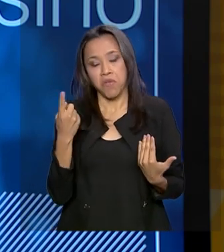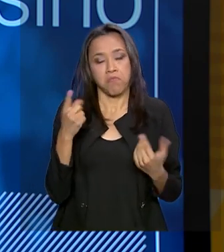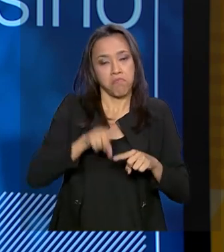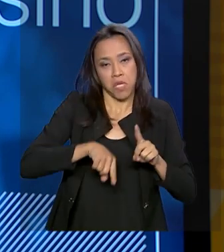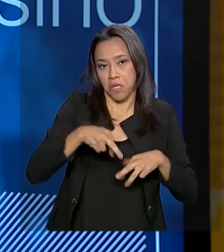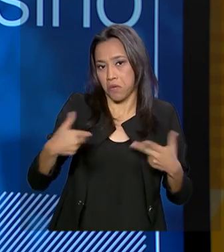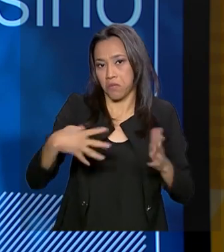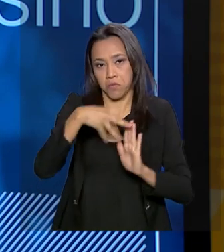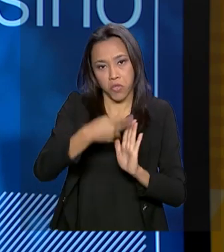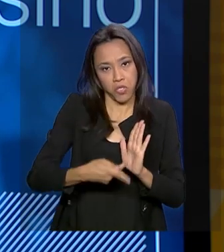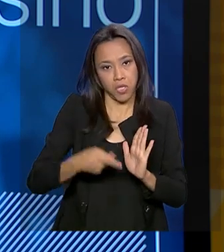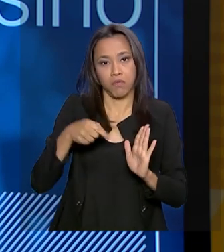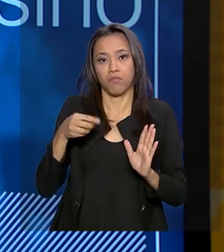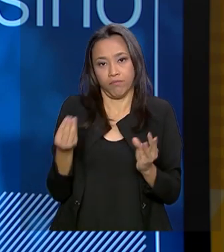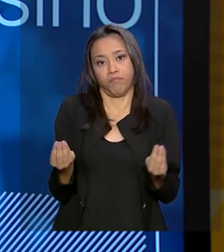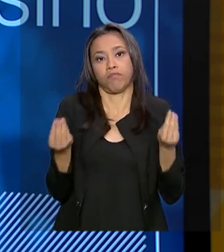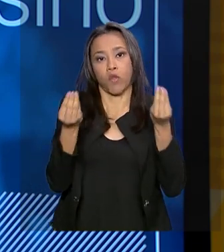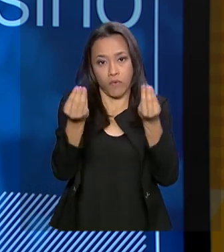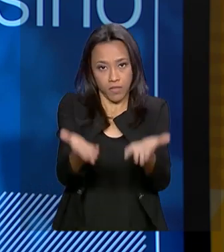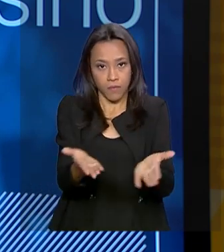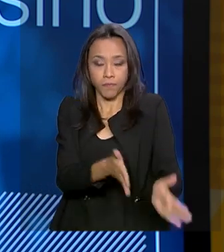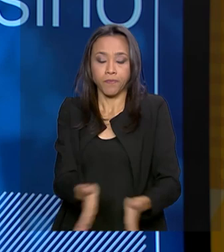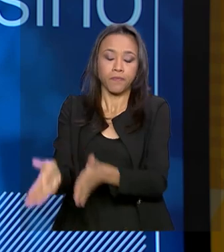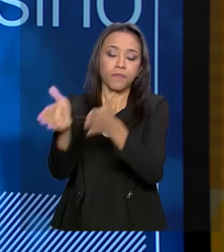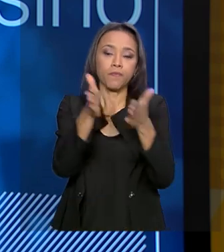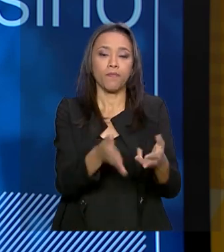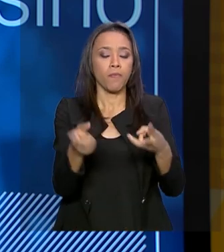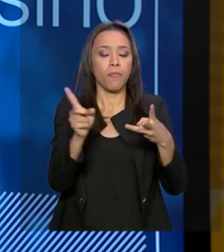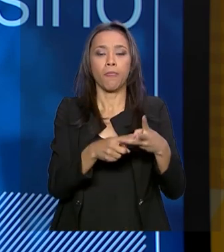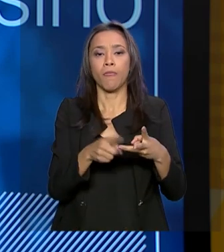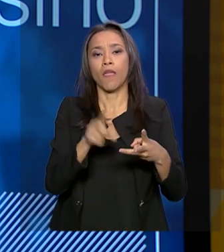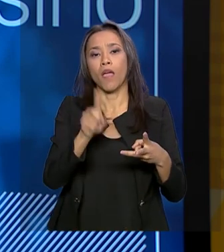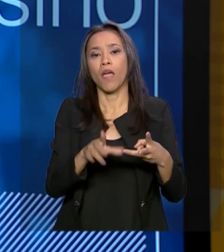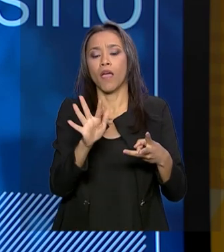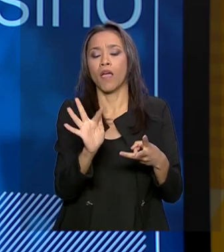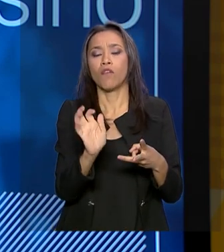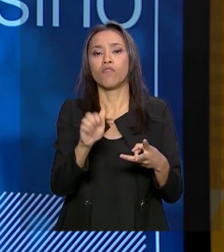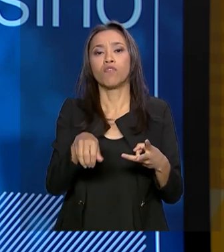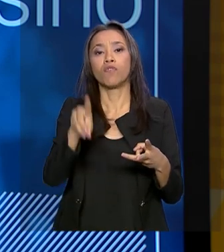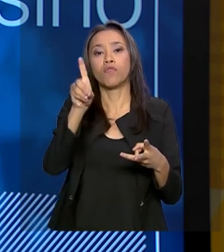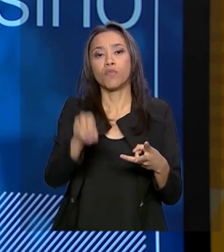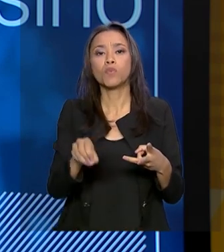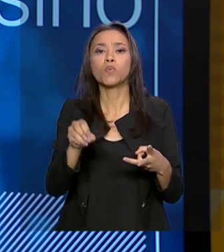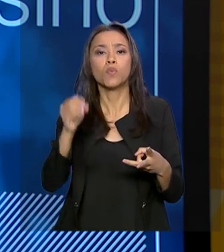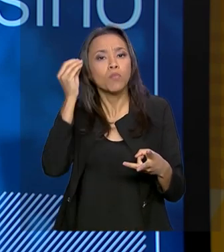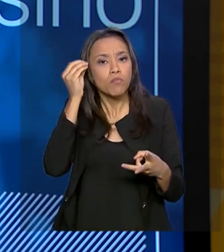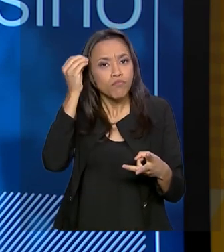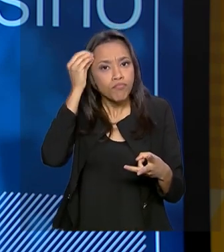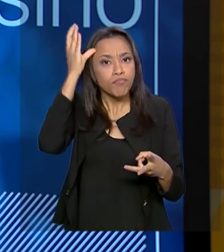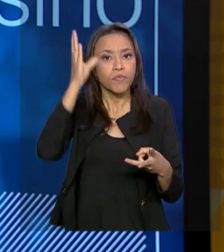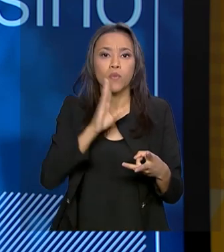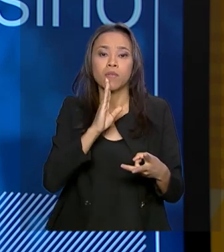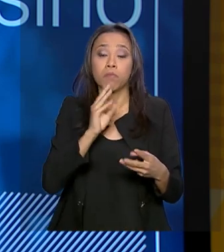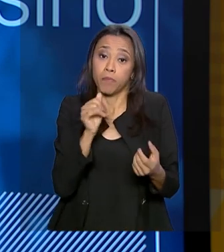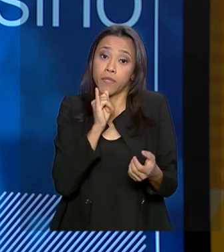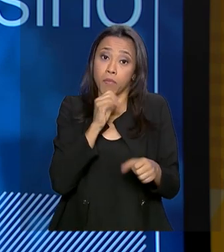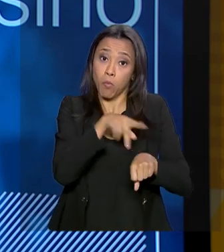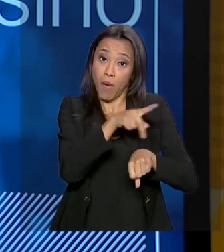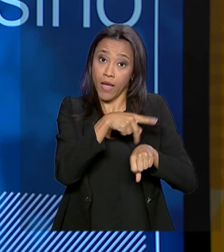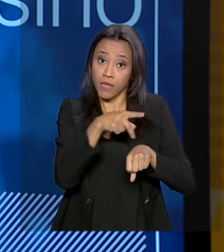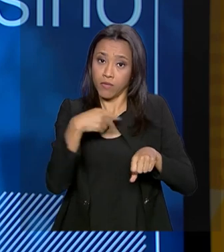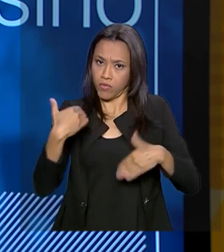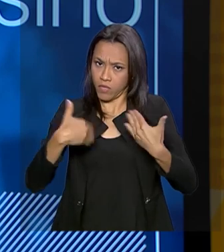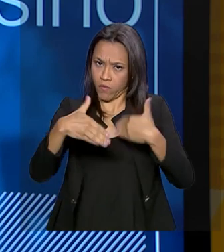para esses investidores. E o terceiro é o que a chama de fundo soberano do conhecimento. Os países desenvolvidos se valeram desse